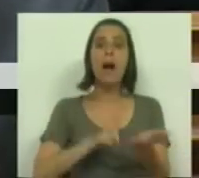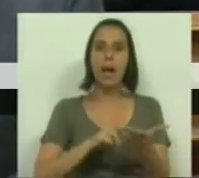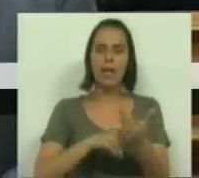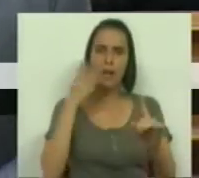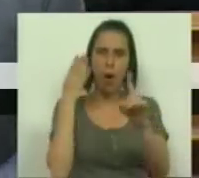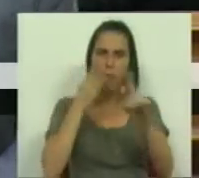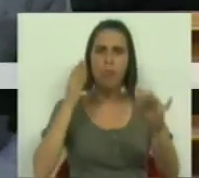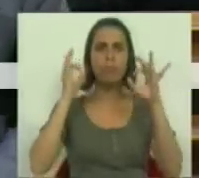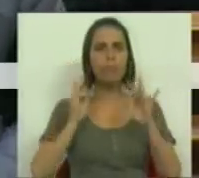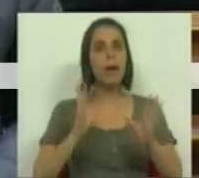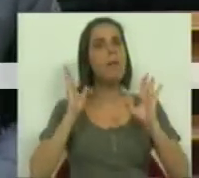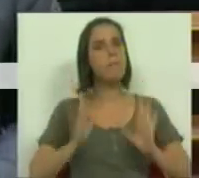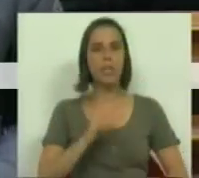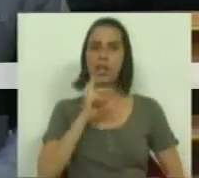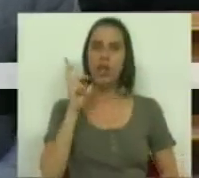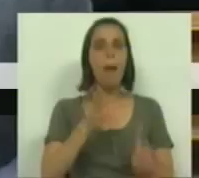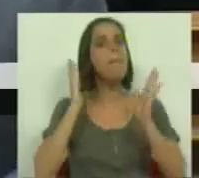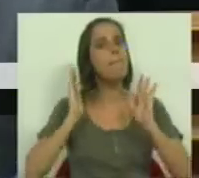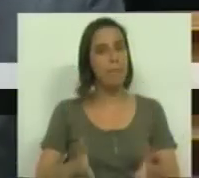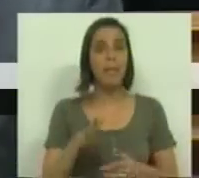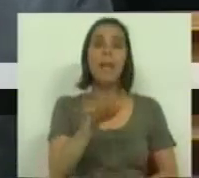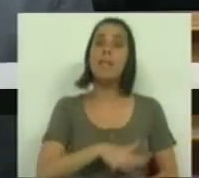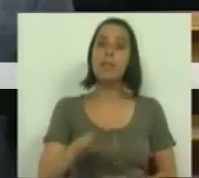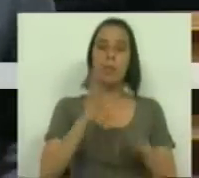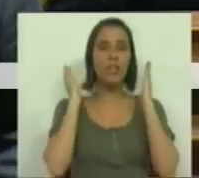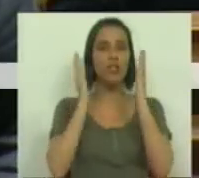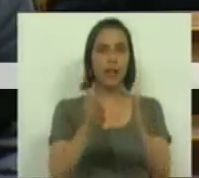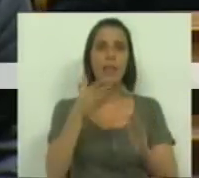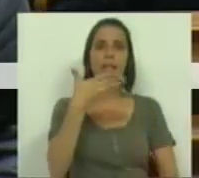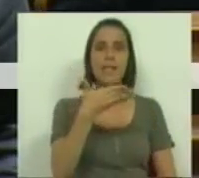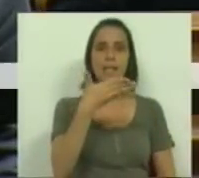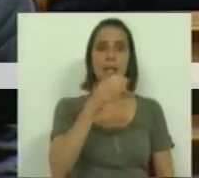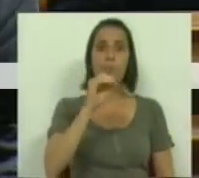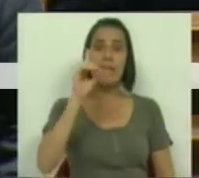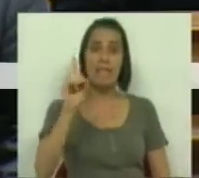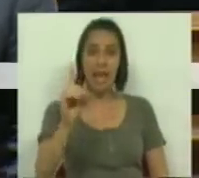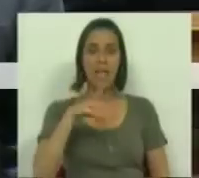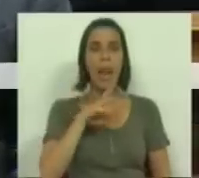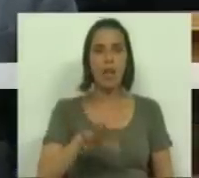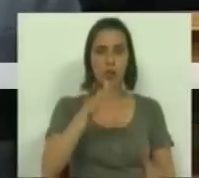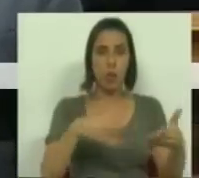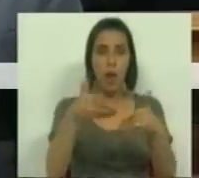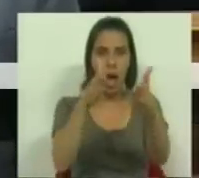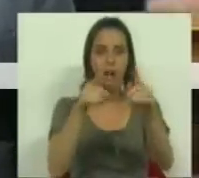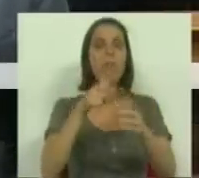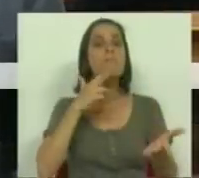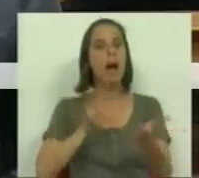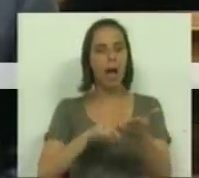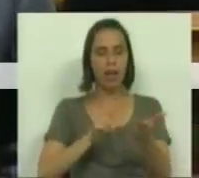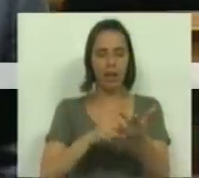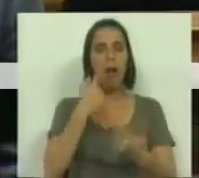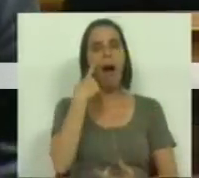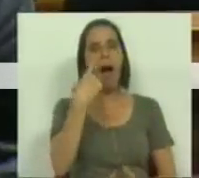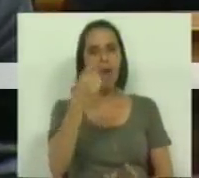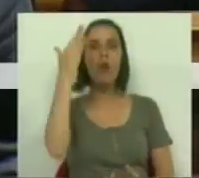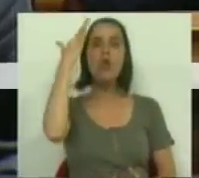concreta que tem de ser respondida. E no caso da Estrada Nacional 106, é uma realidade que demonstra